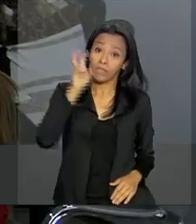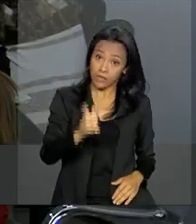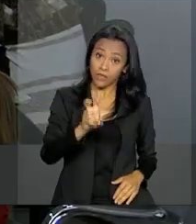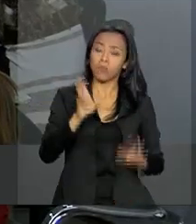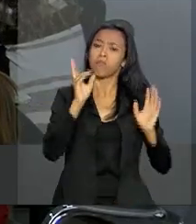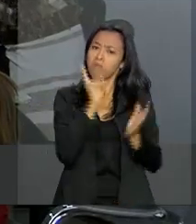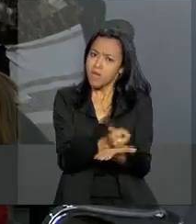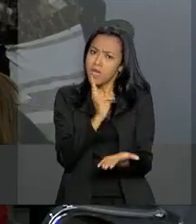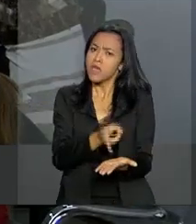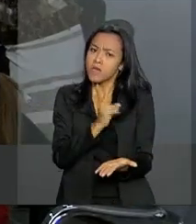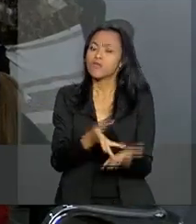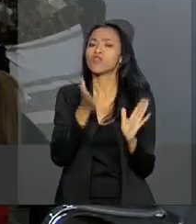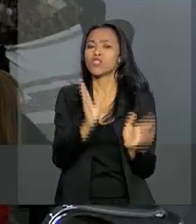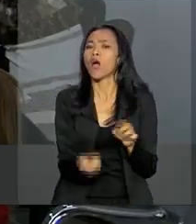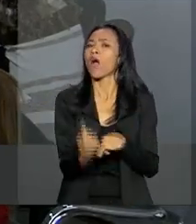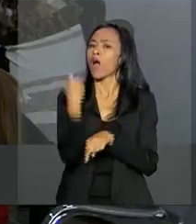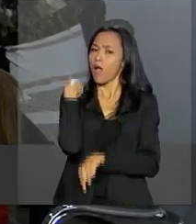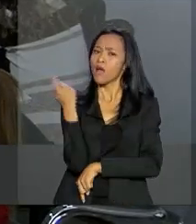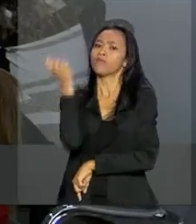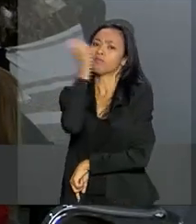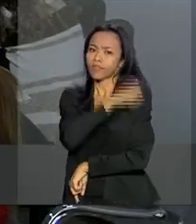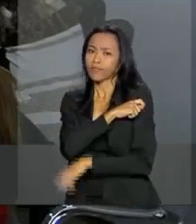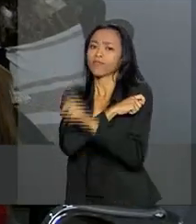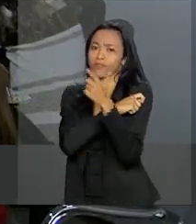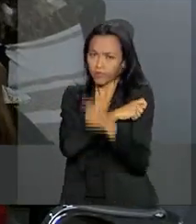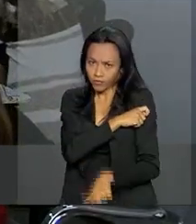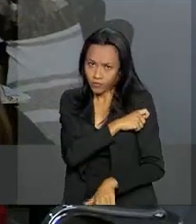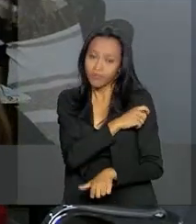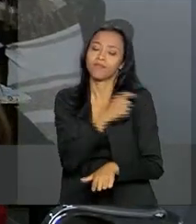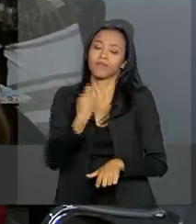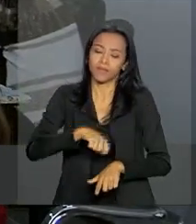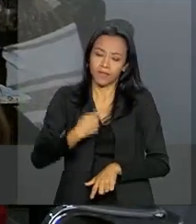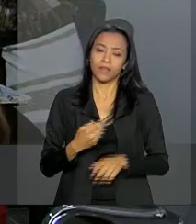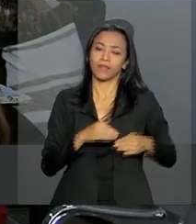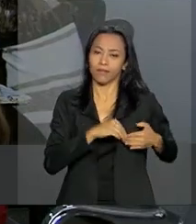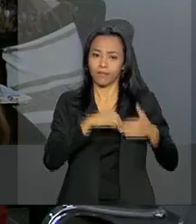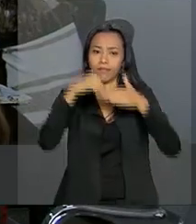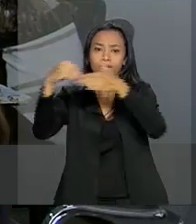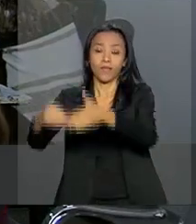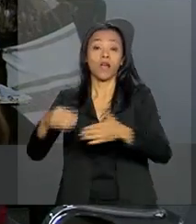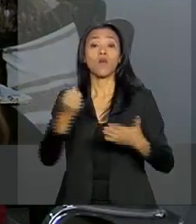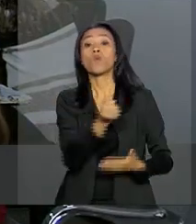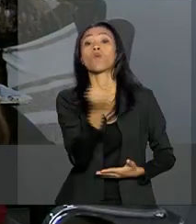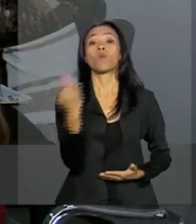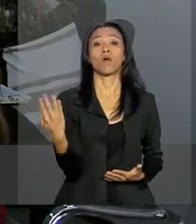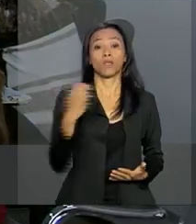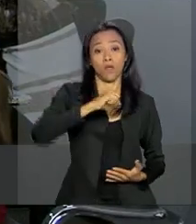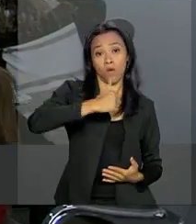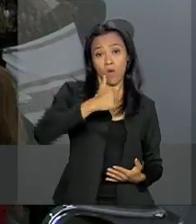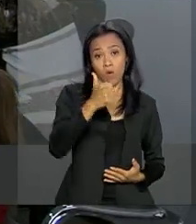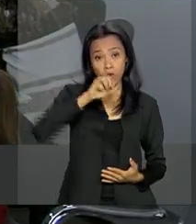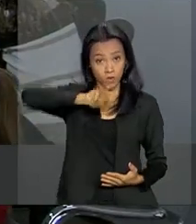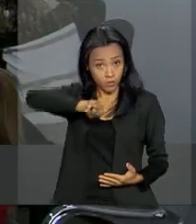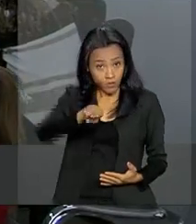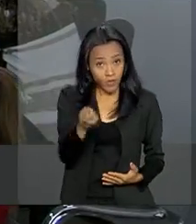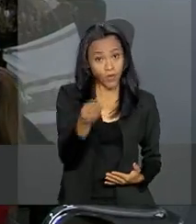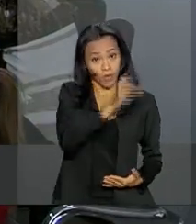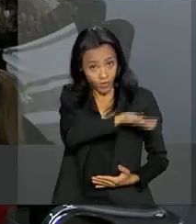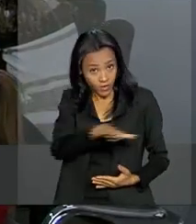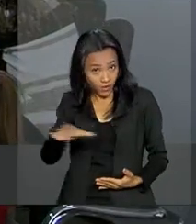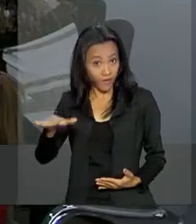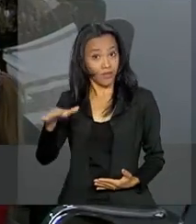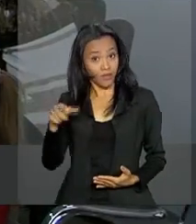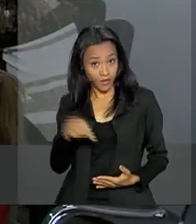já tenham recebido doses da vacina antes. São mais de 11 milhões de crianças nessa faixa etária de idade.